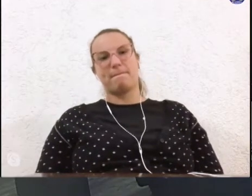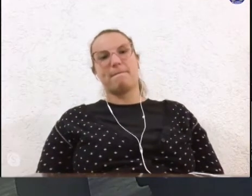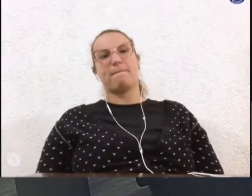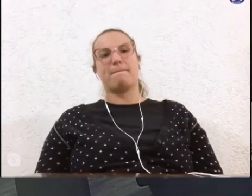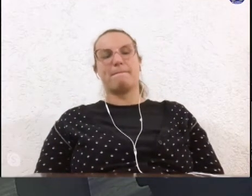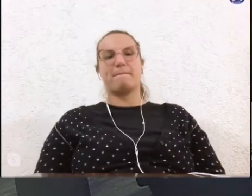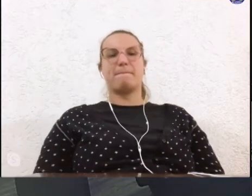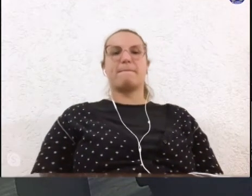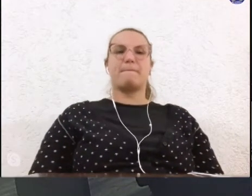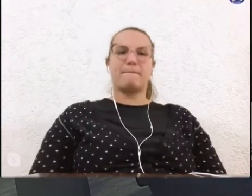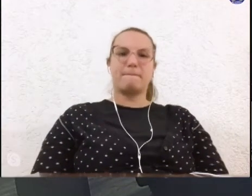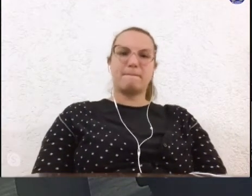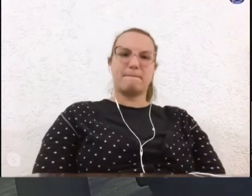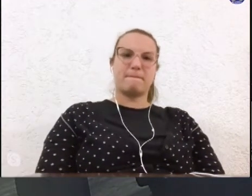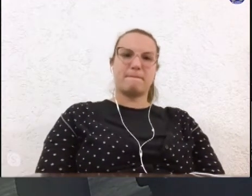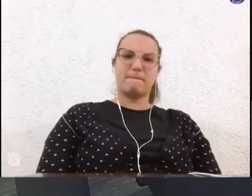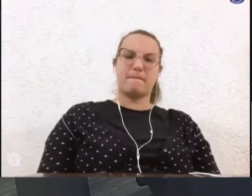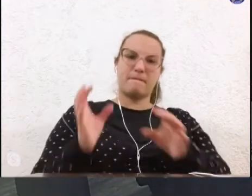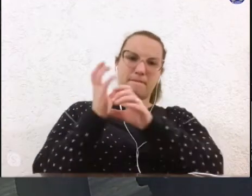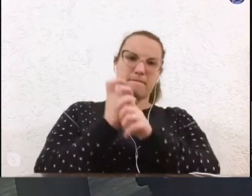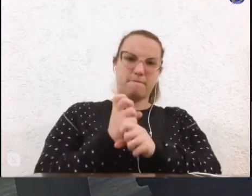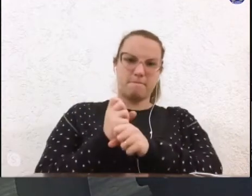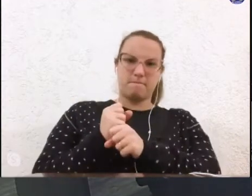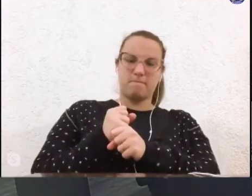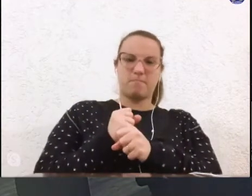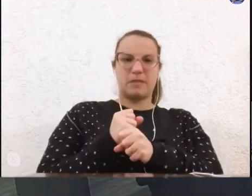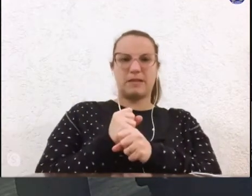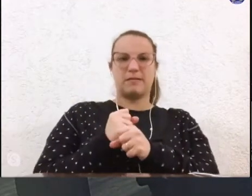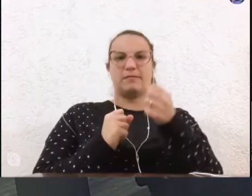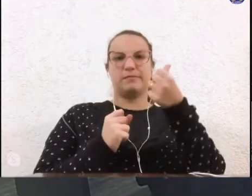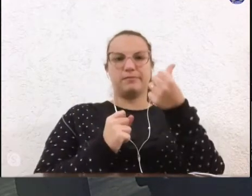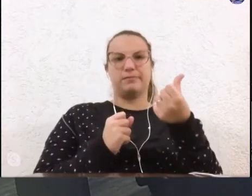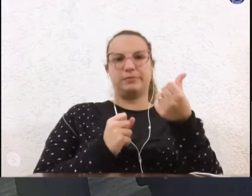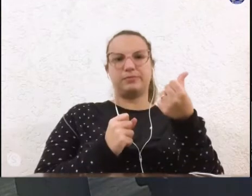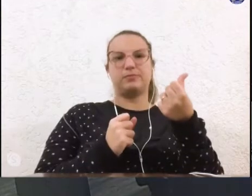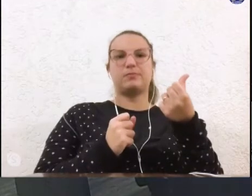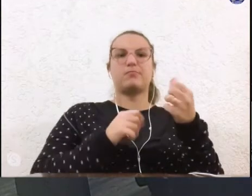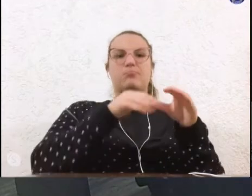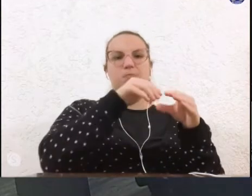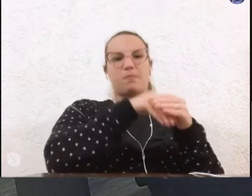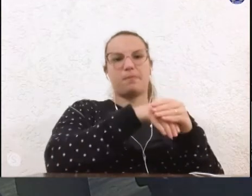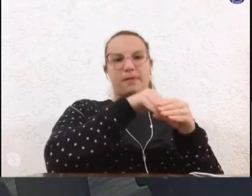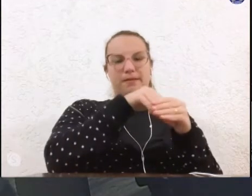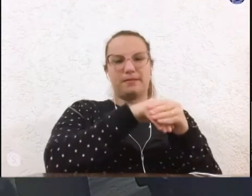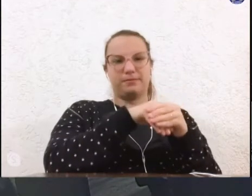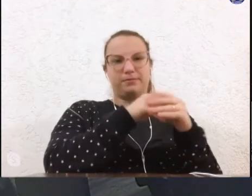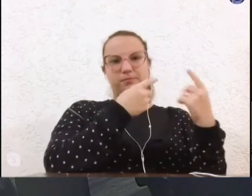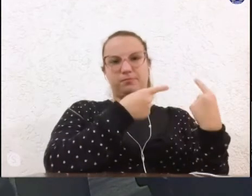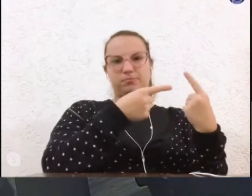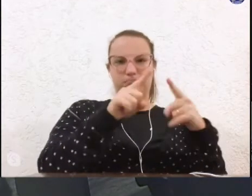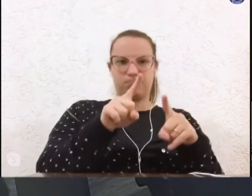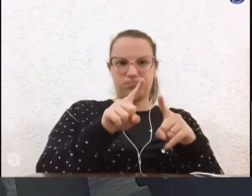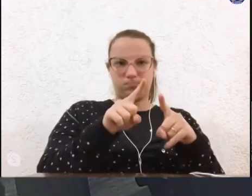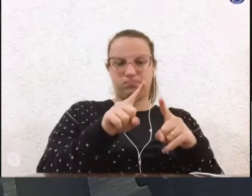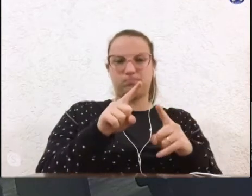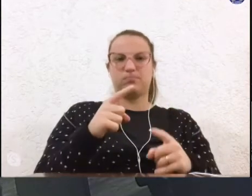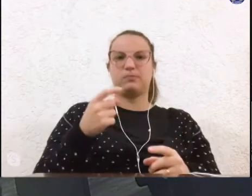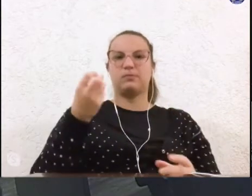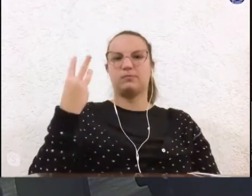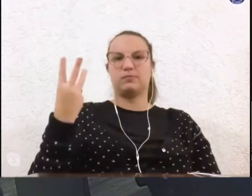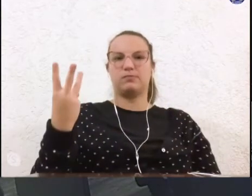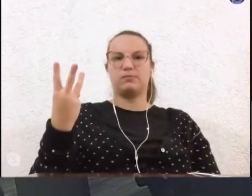três seis seis votos contrários e três